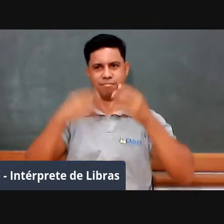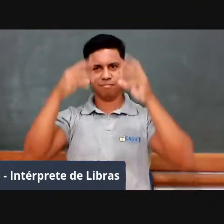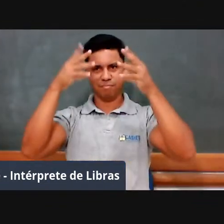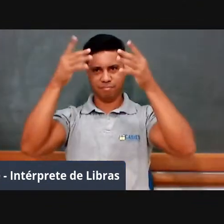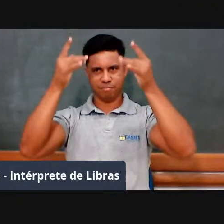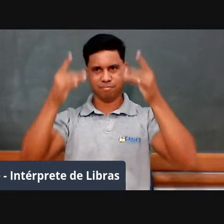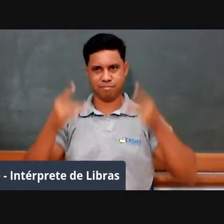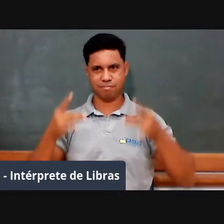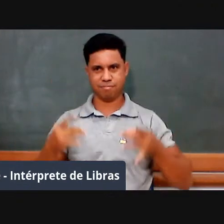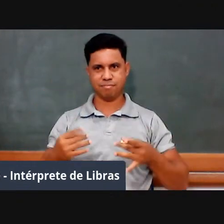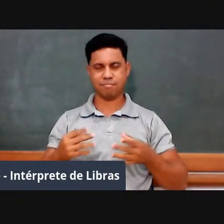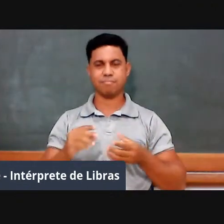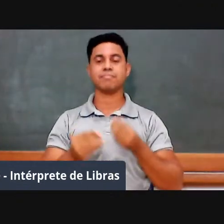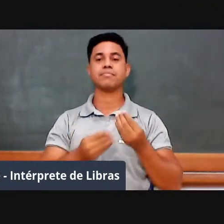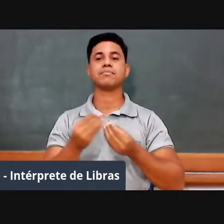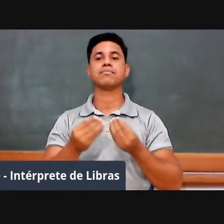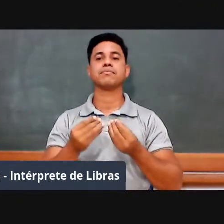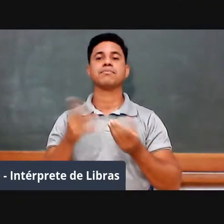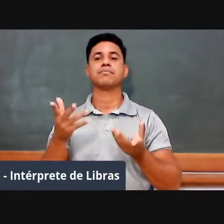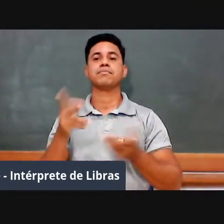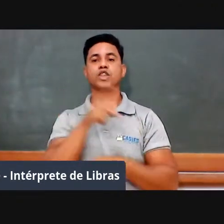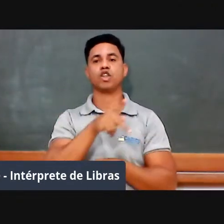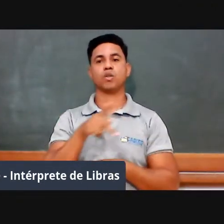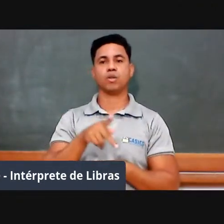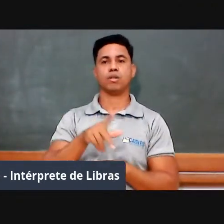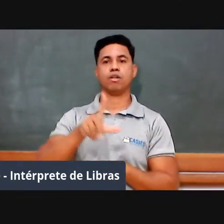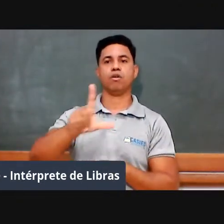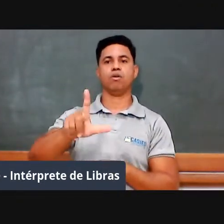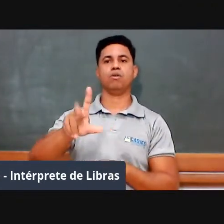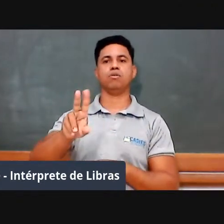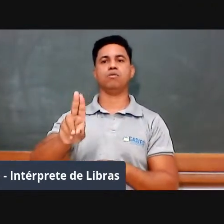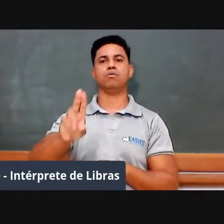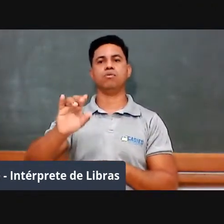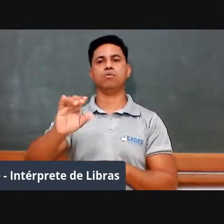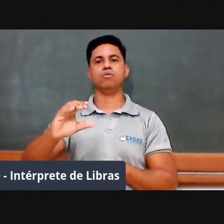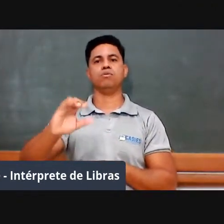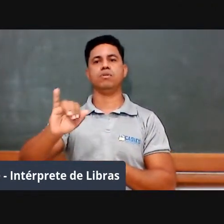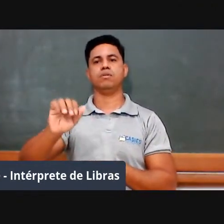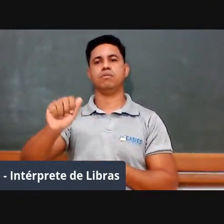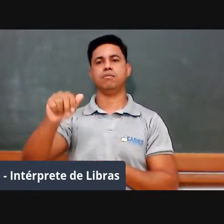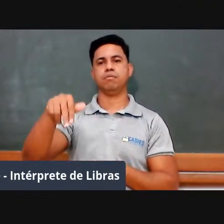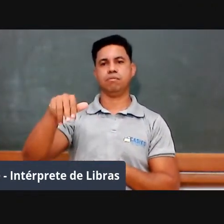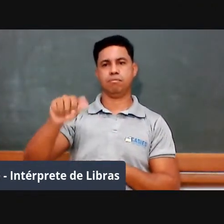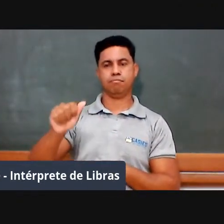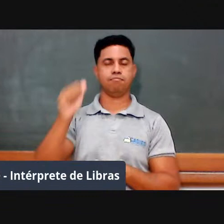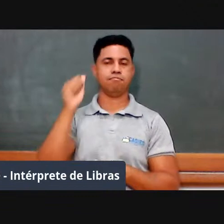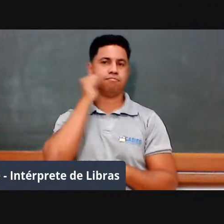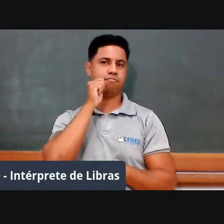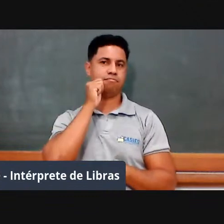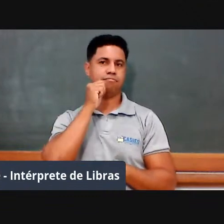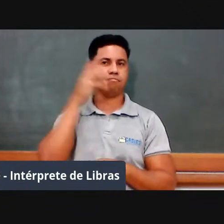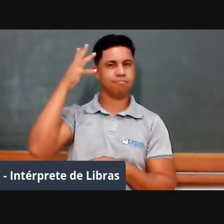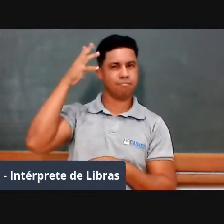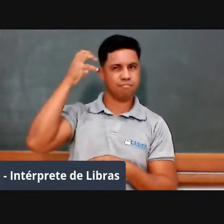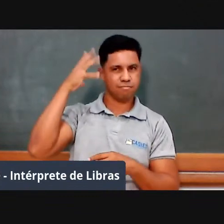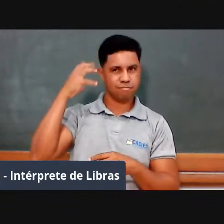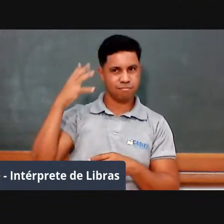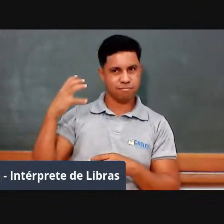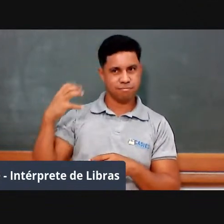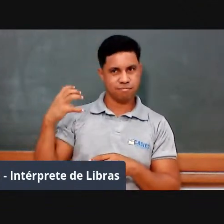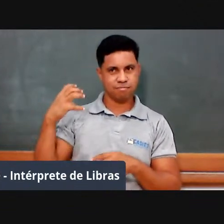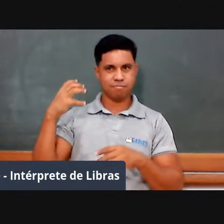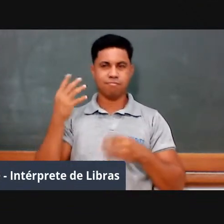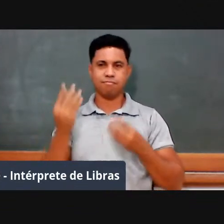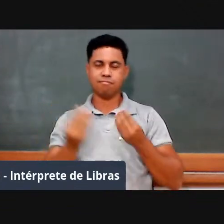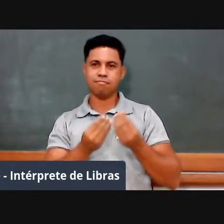Eu sou Luciana, sou uma mulher, tenho os cabelos cacheados na altura do ombro, tenho em torno